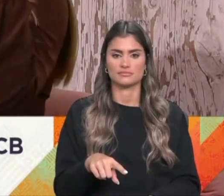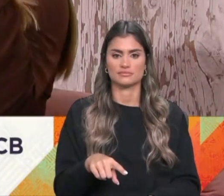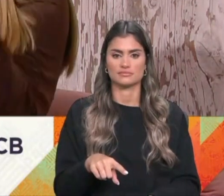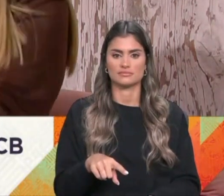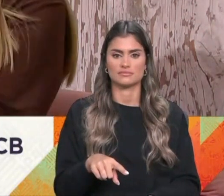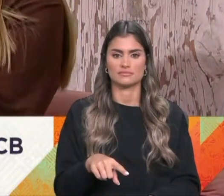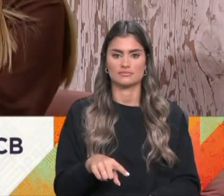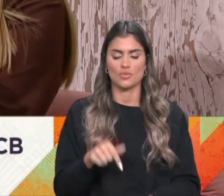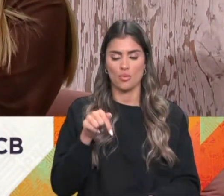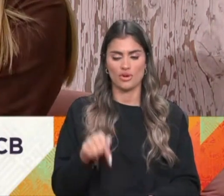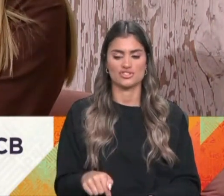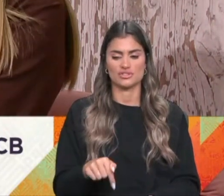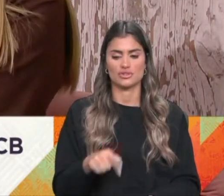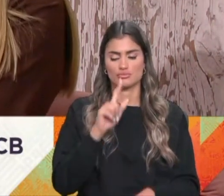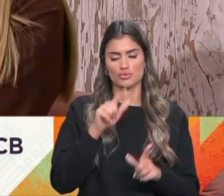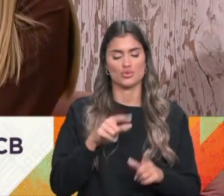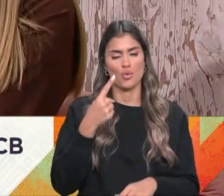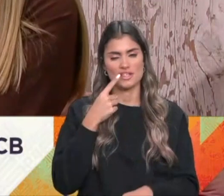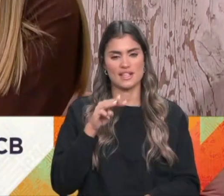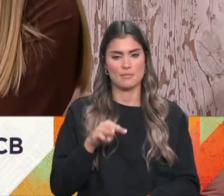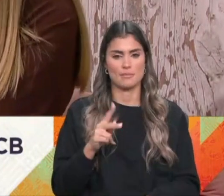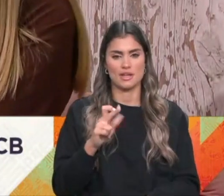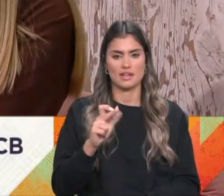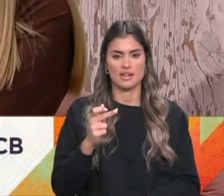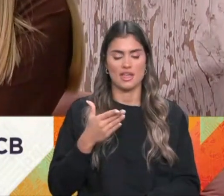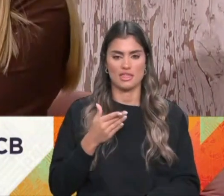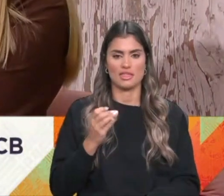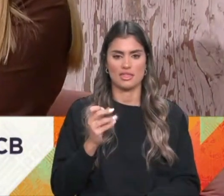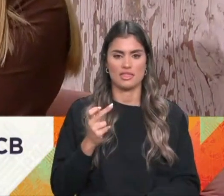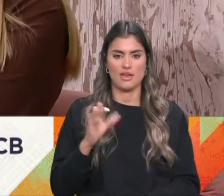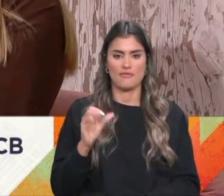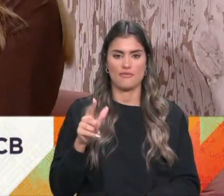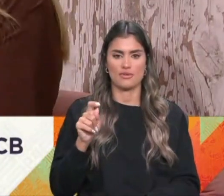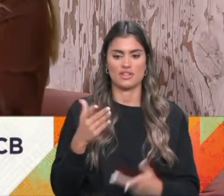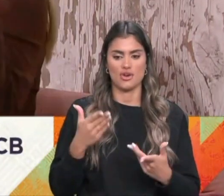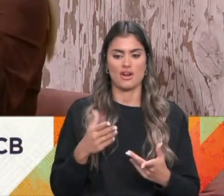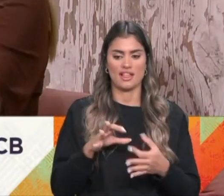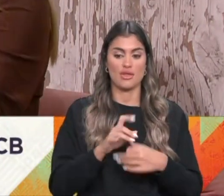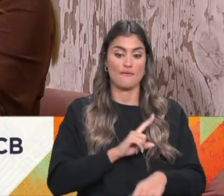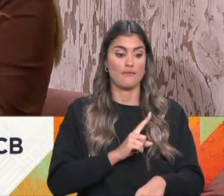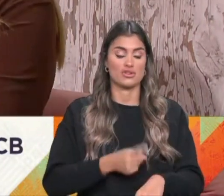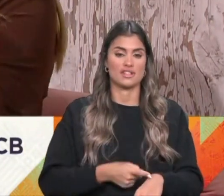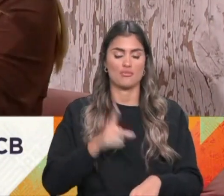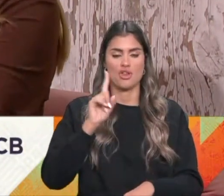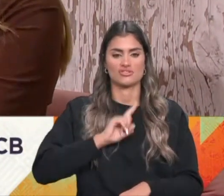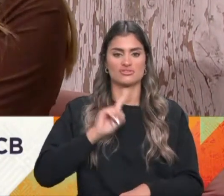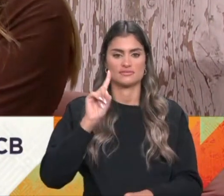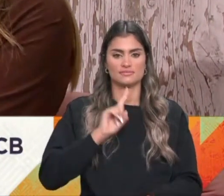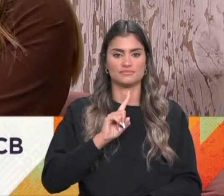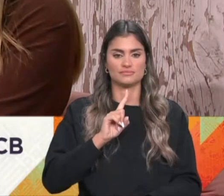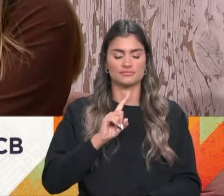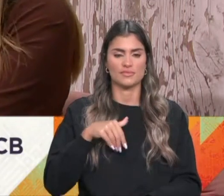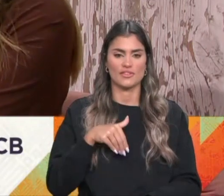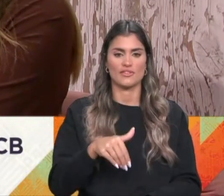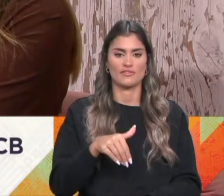a gente sabe quem foi a Maria da Fonte, mas já esquecemos alguns contornos, nomeadamente a força. A força destas mulheres que virão também